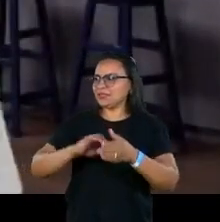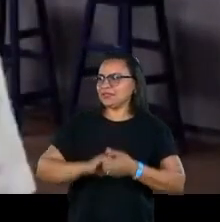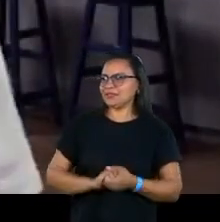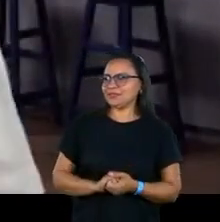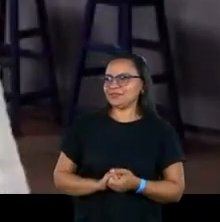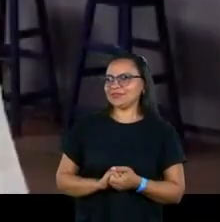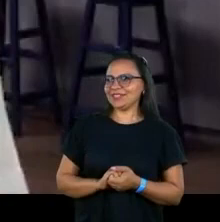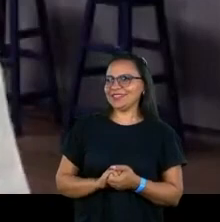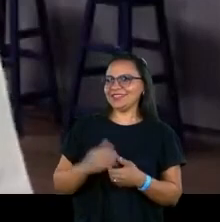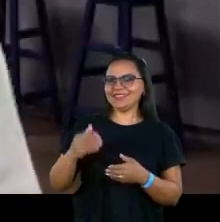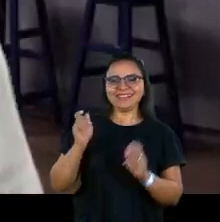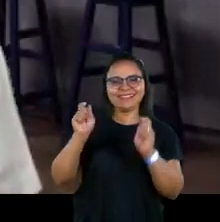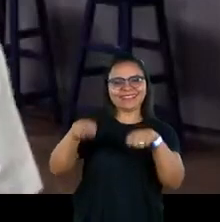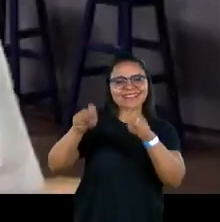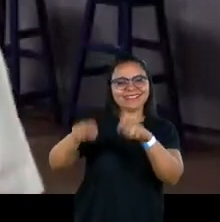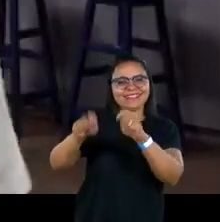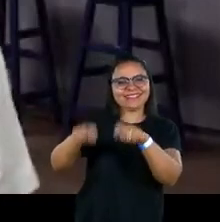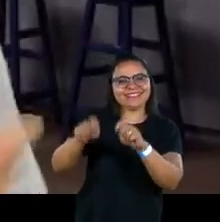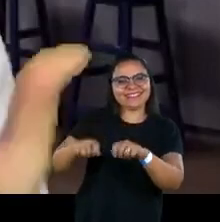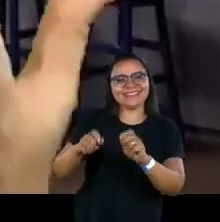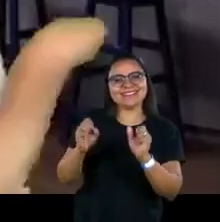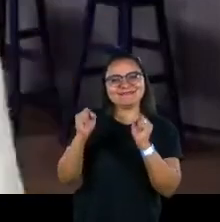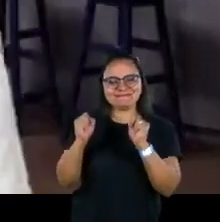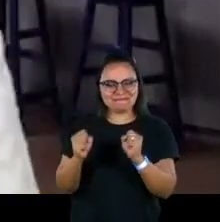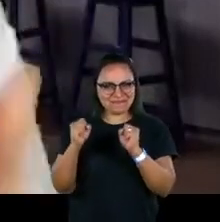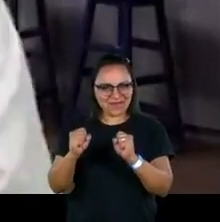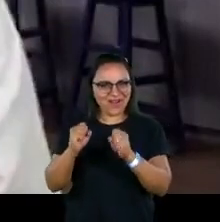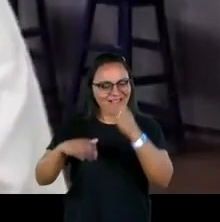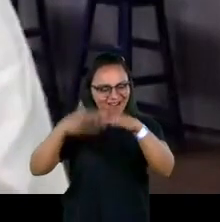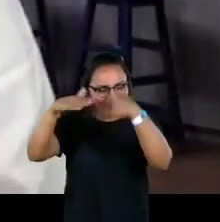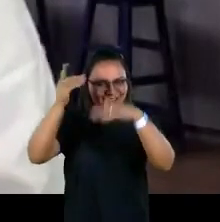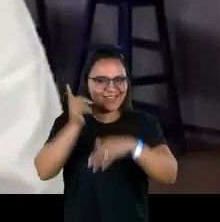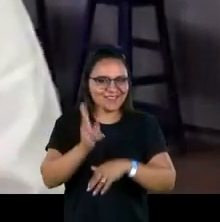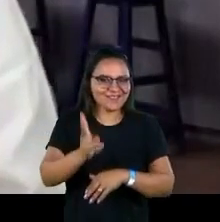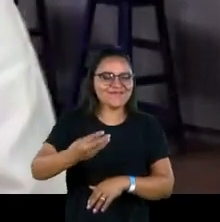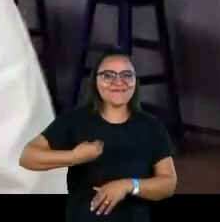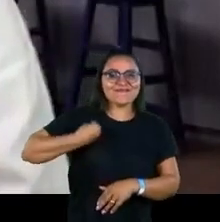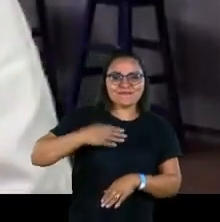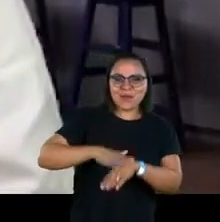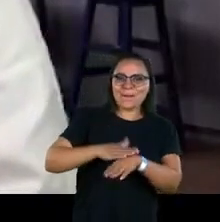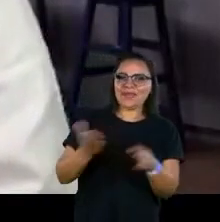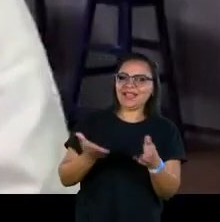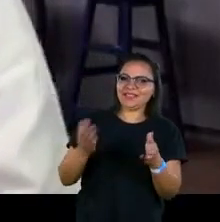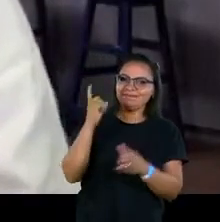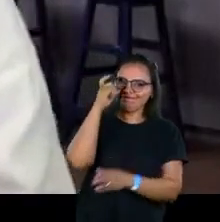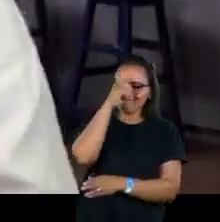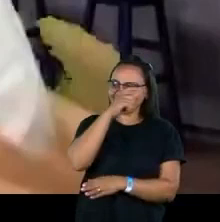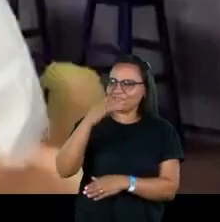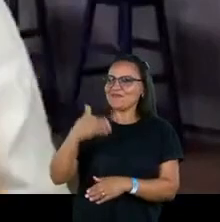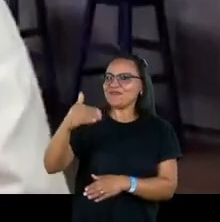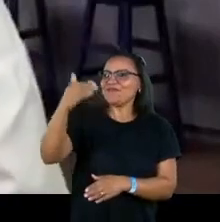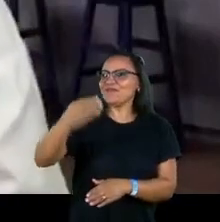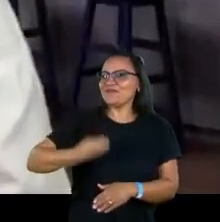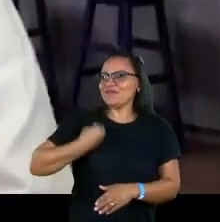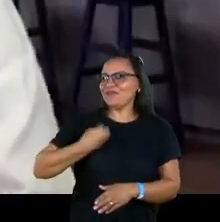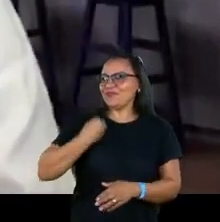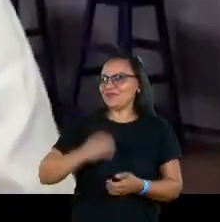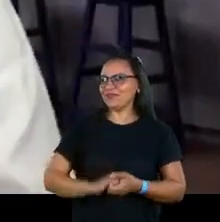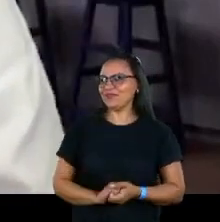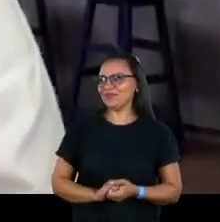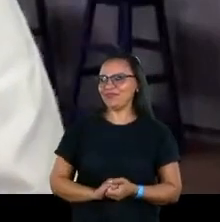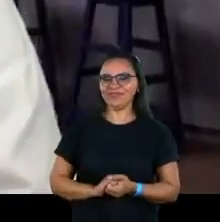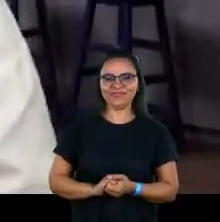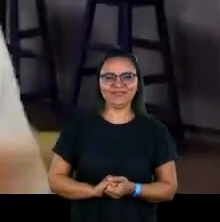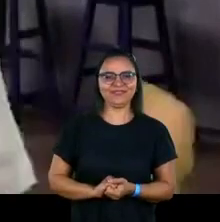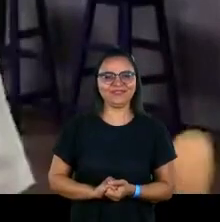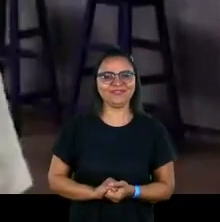capacitação formação para que a gente possa sobreviver a esse momento crítico e sair lá na frente vivos depois de